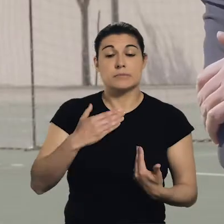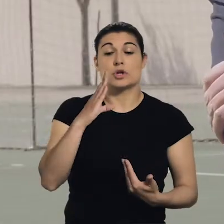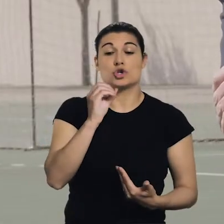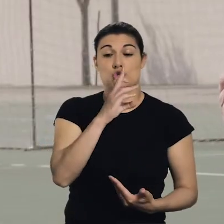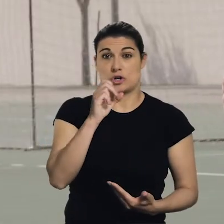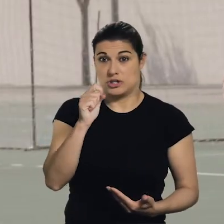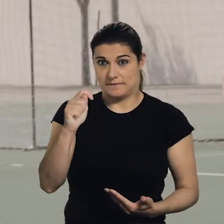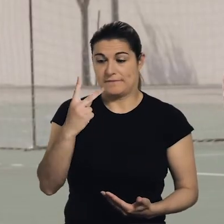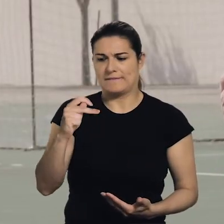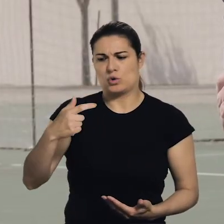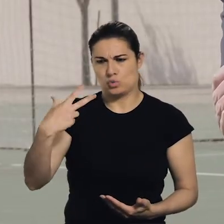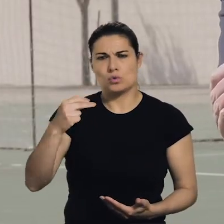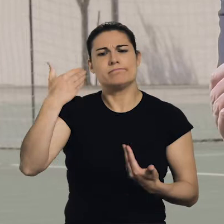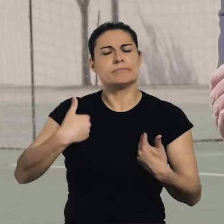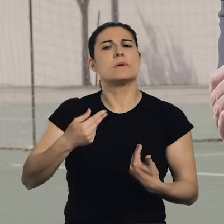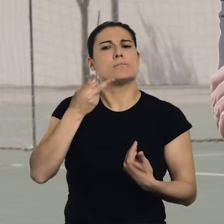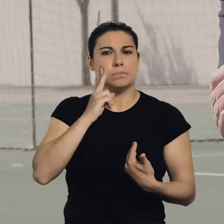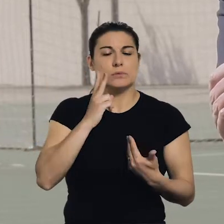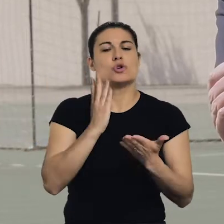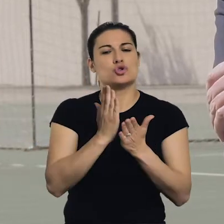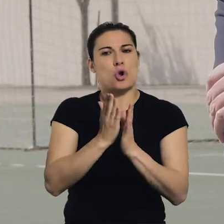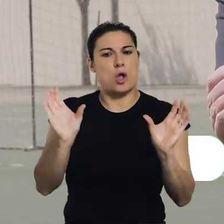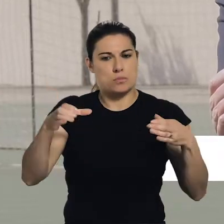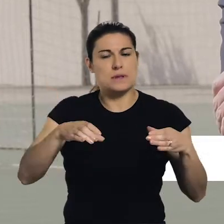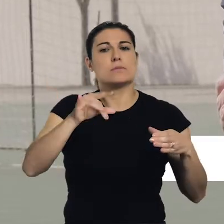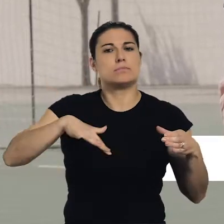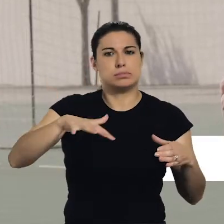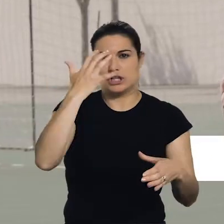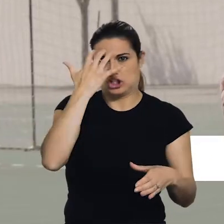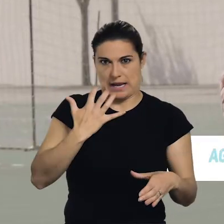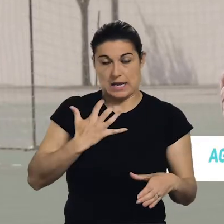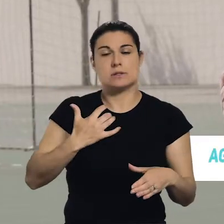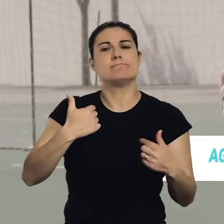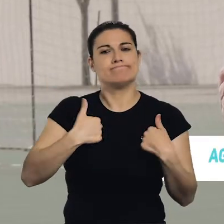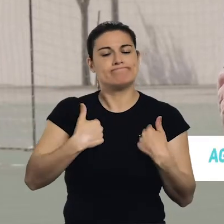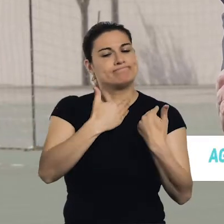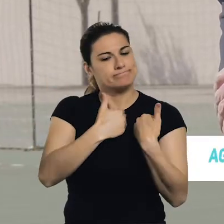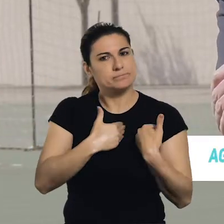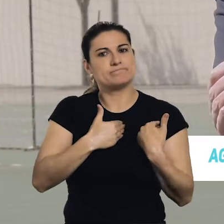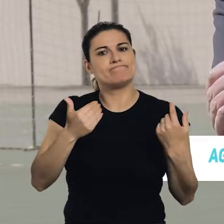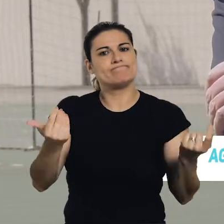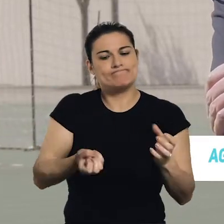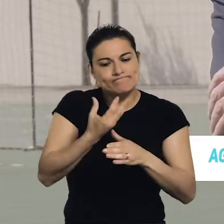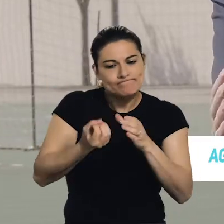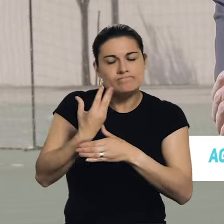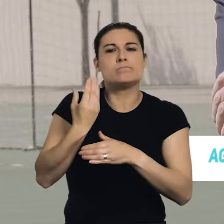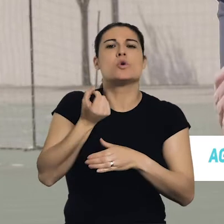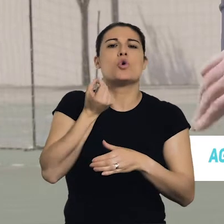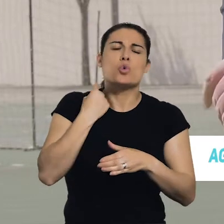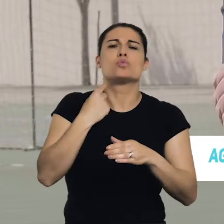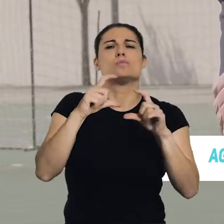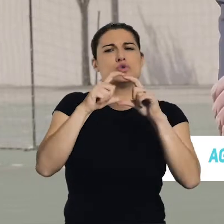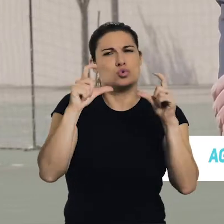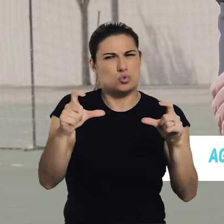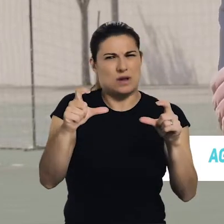Jorge Ventura, diretor do Agrubamento de Escolas de Estarreja, promotor de cursos profissionais de nível